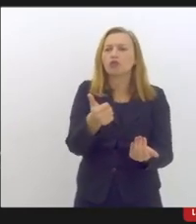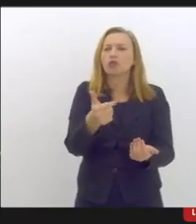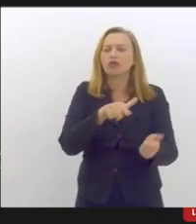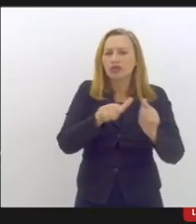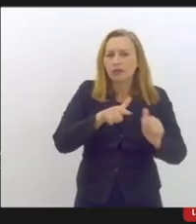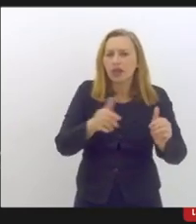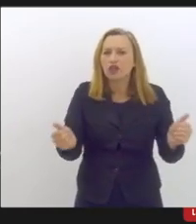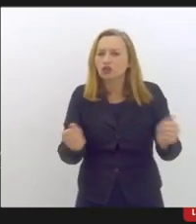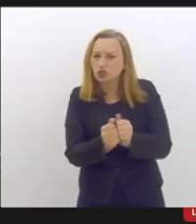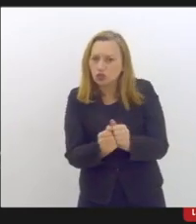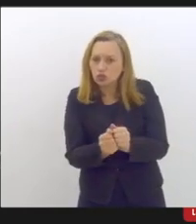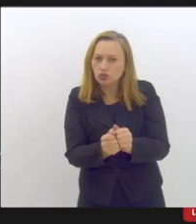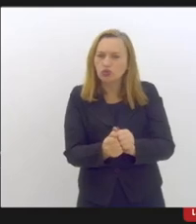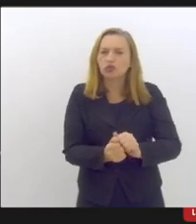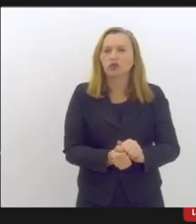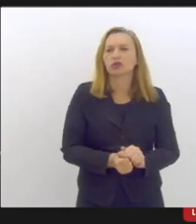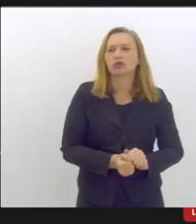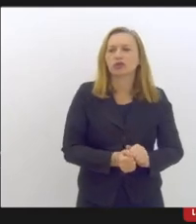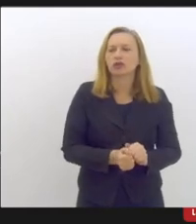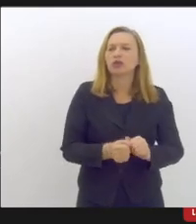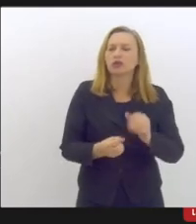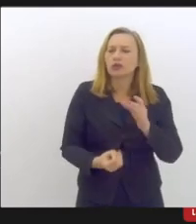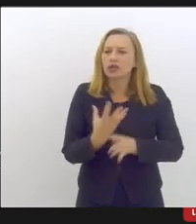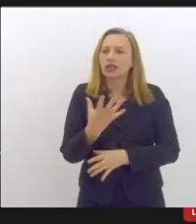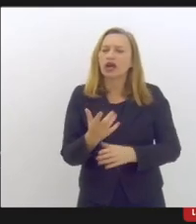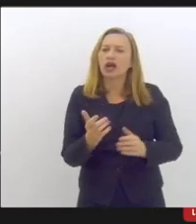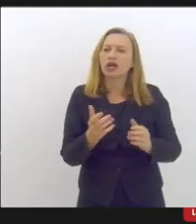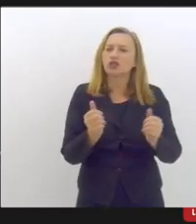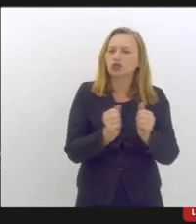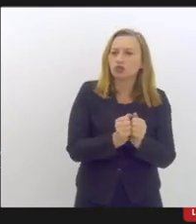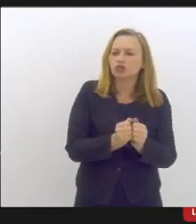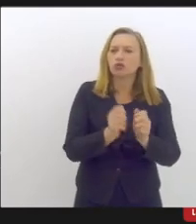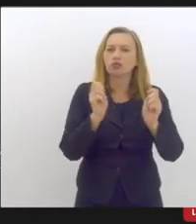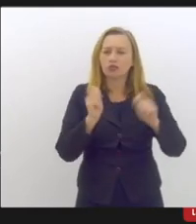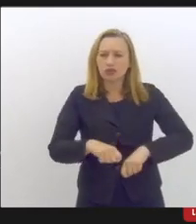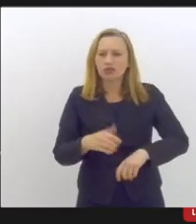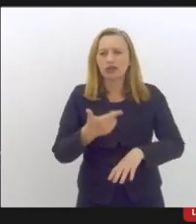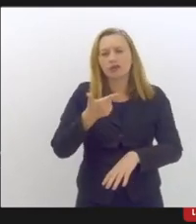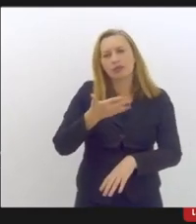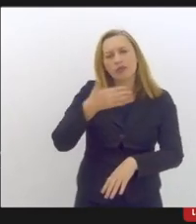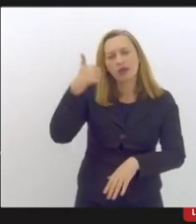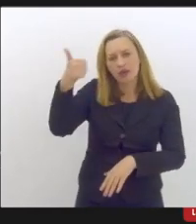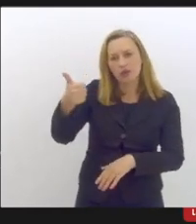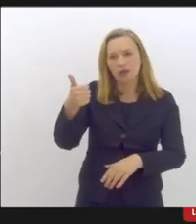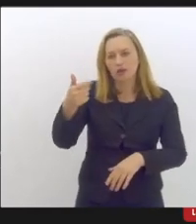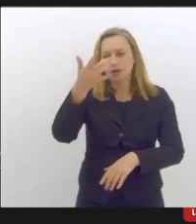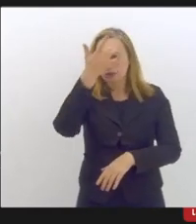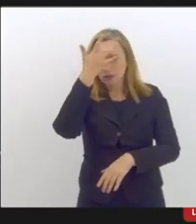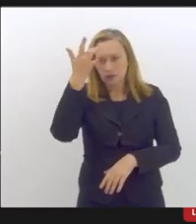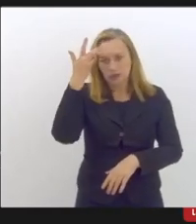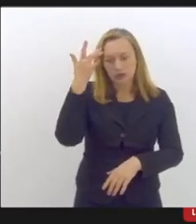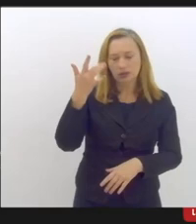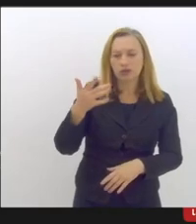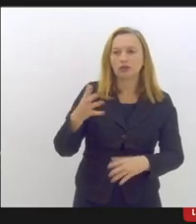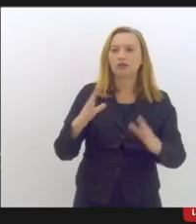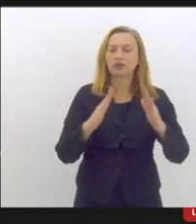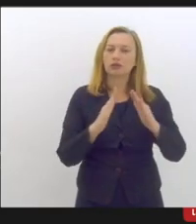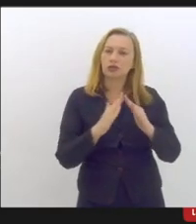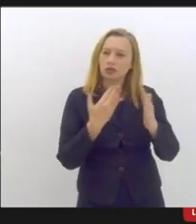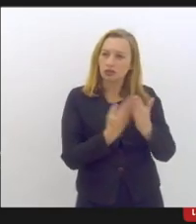junto né pra construir junto uma possibilidade melhor de saúde mental pra comunidade escolar